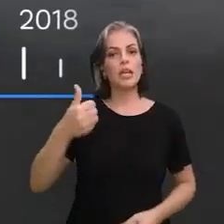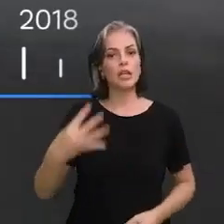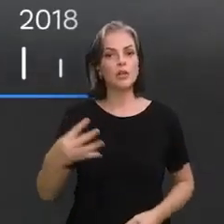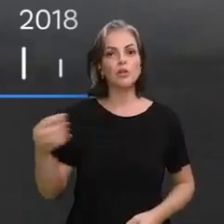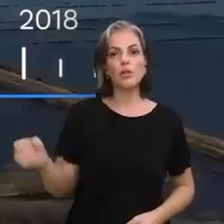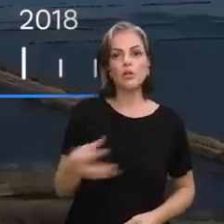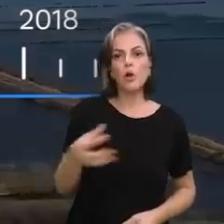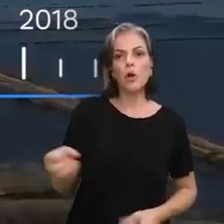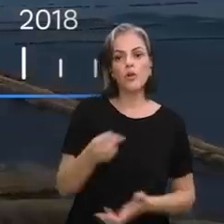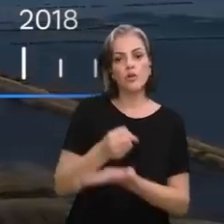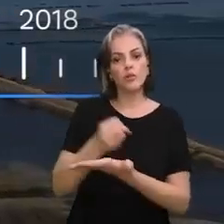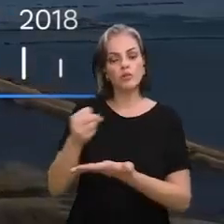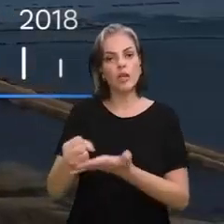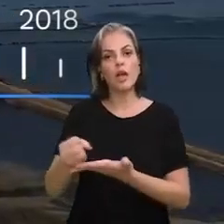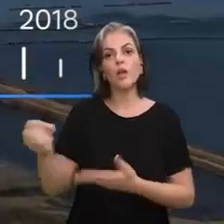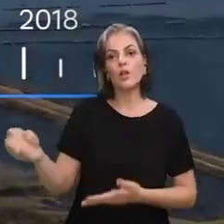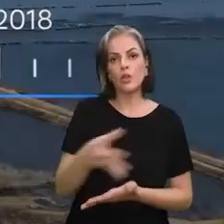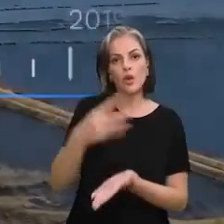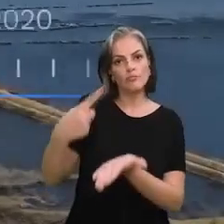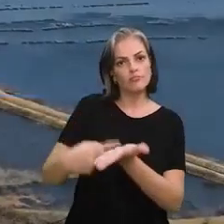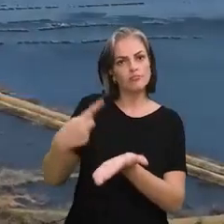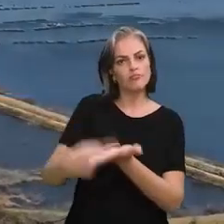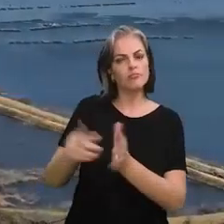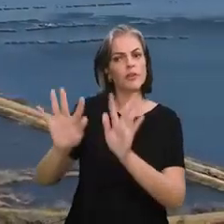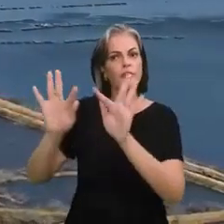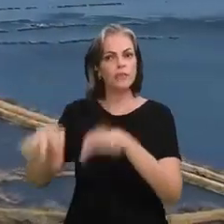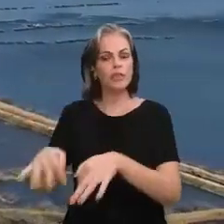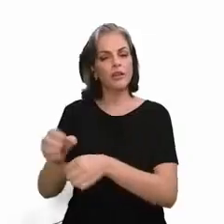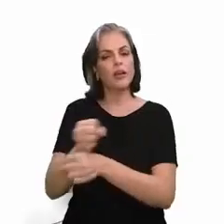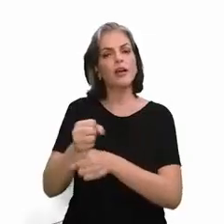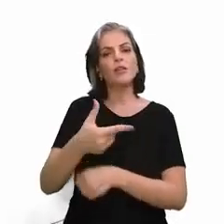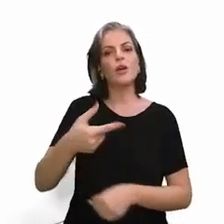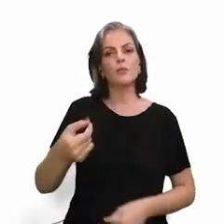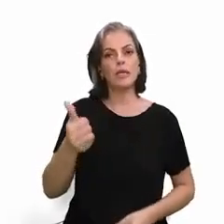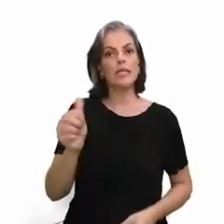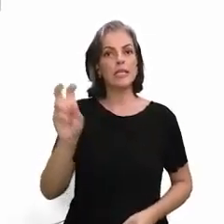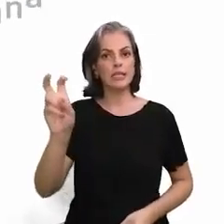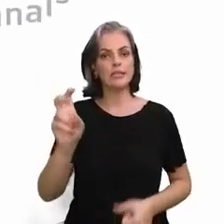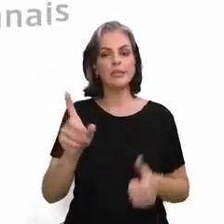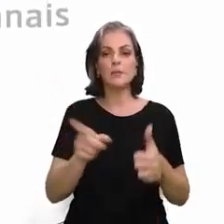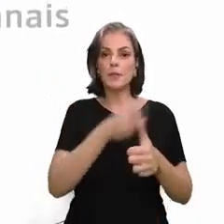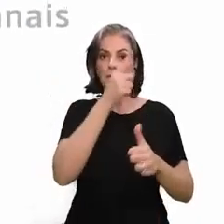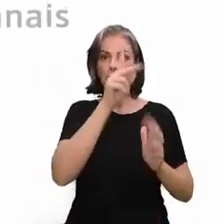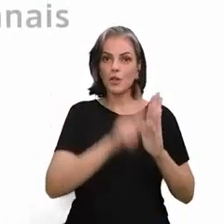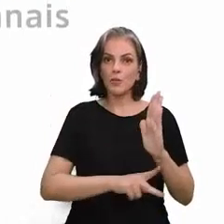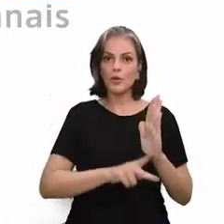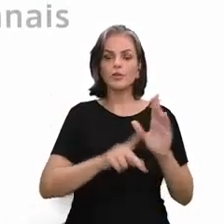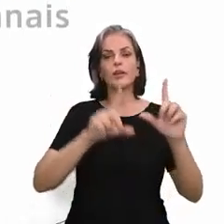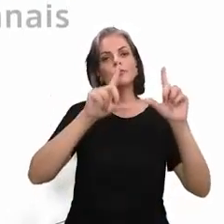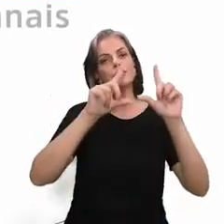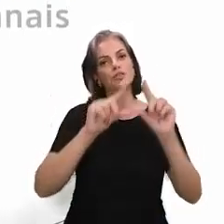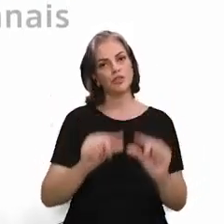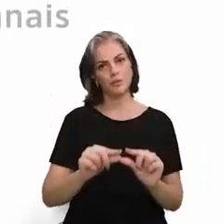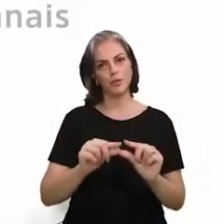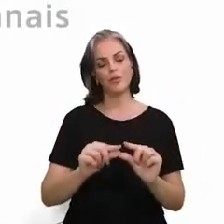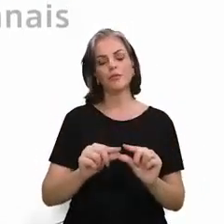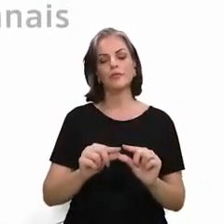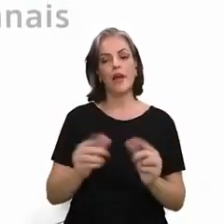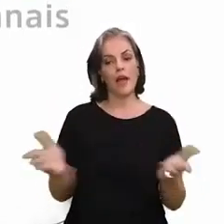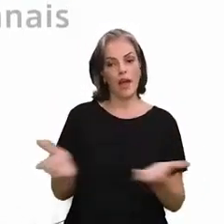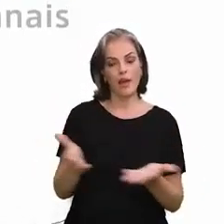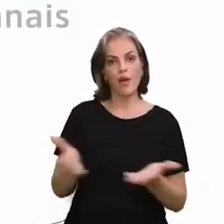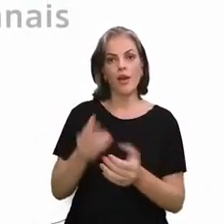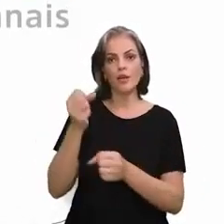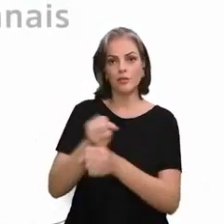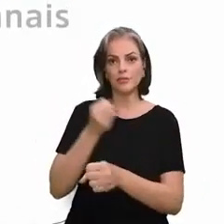novos contratos e um novo prazo prometido. 2015. O projeto original foi reduzido. E a promessa agora